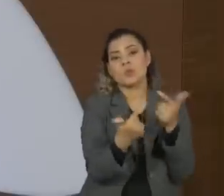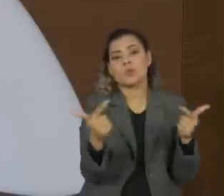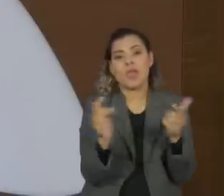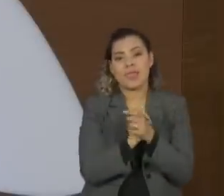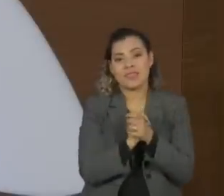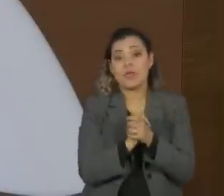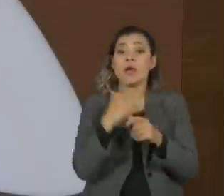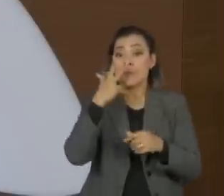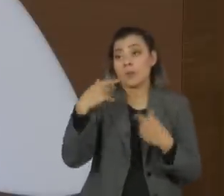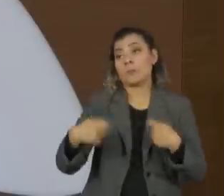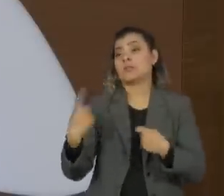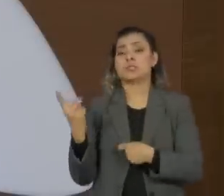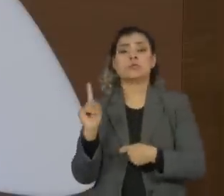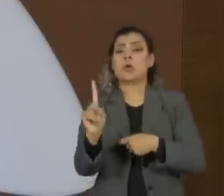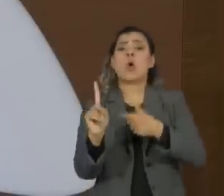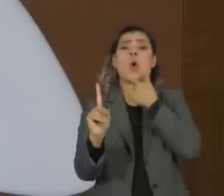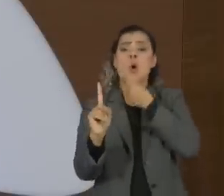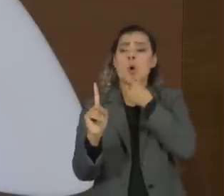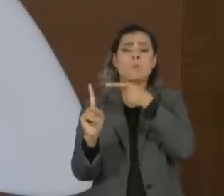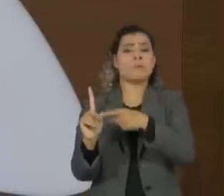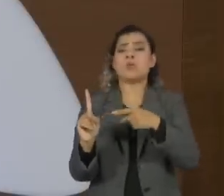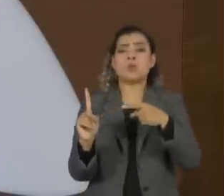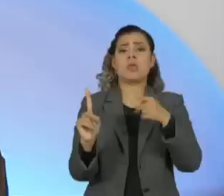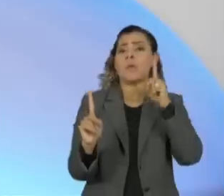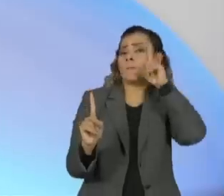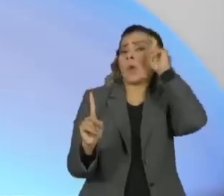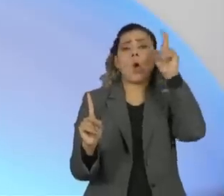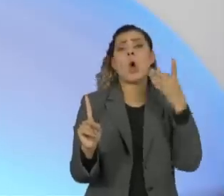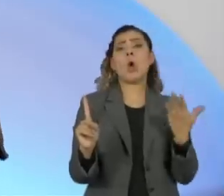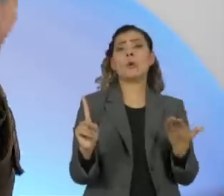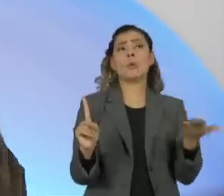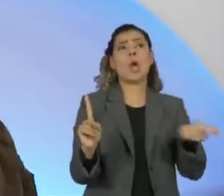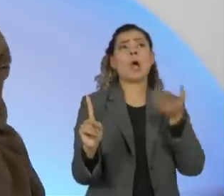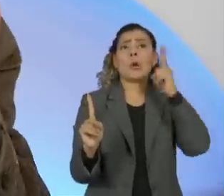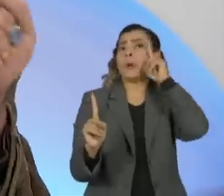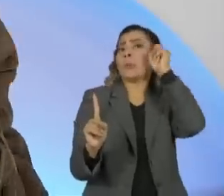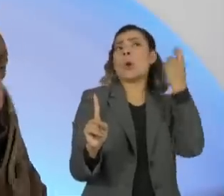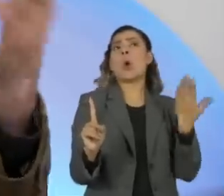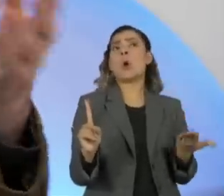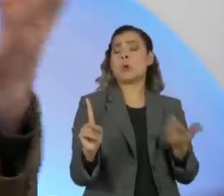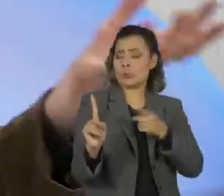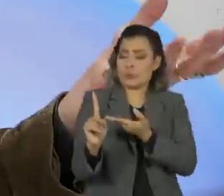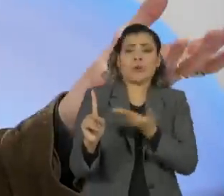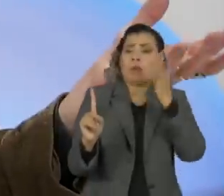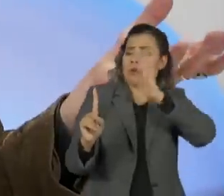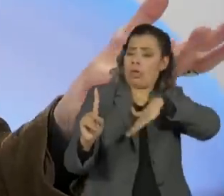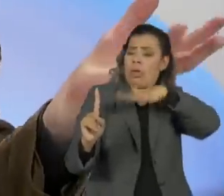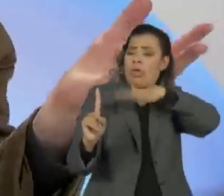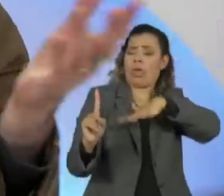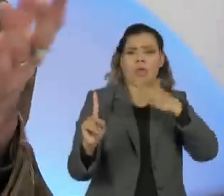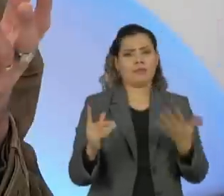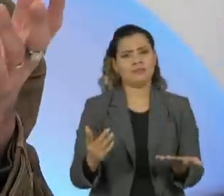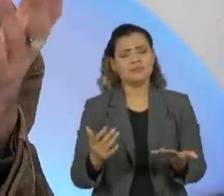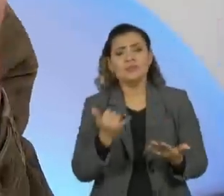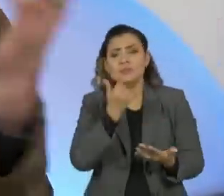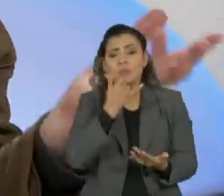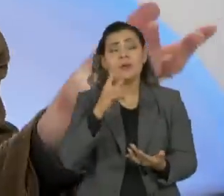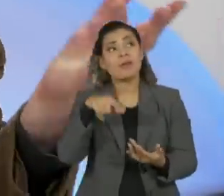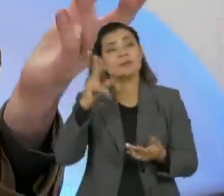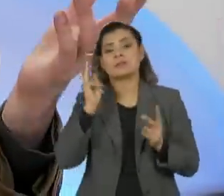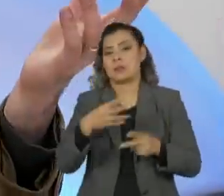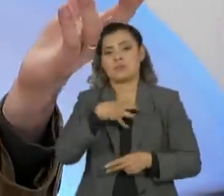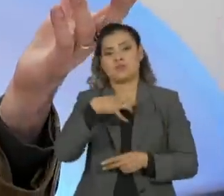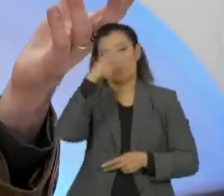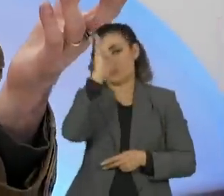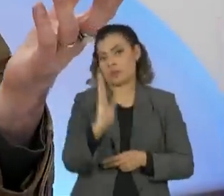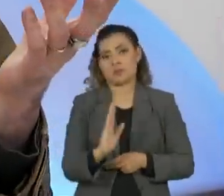agora estão querendo o Moro e Moro We Trust. Então, essa mania é uma coisa que é absolutamente corriqueira